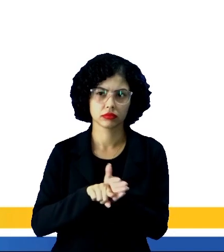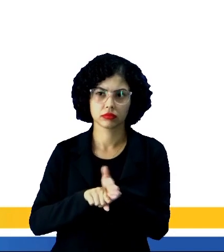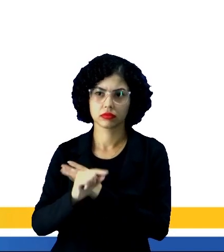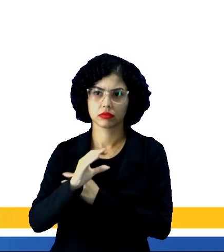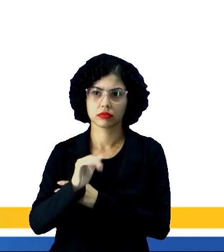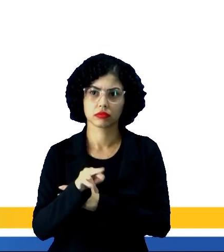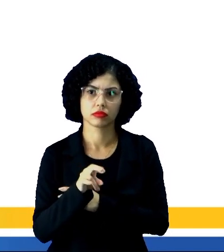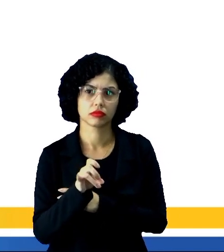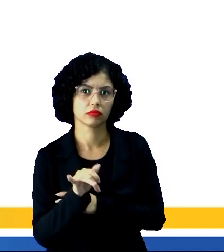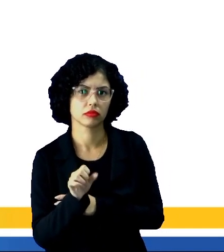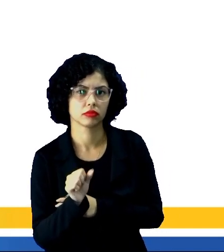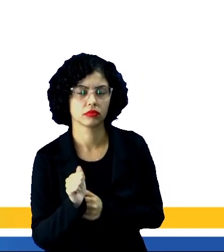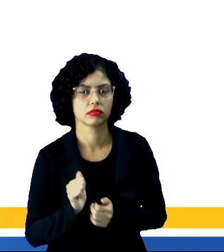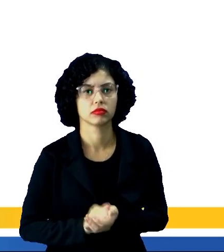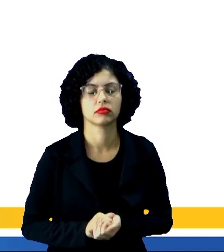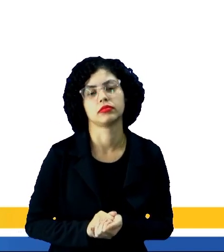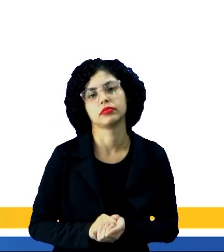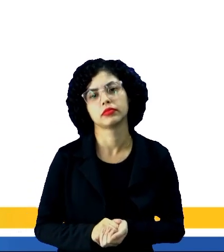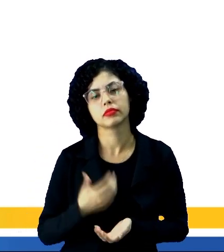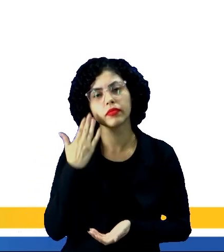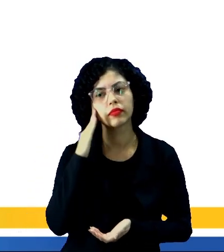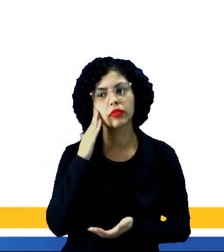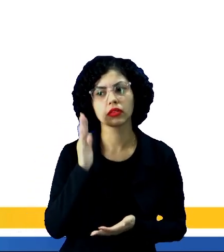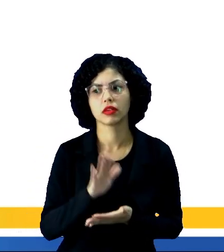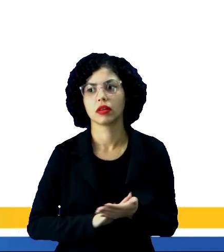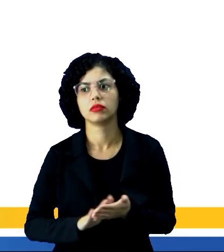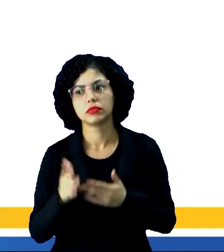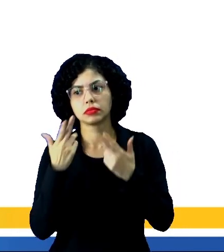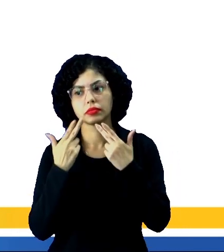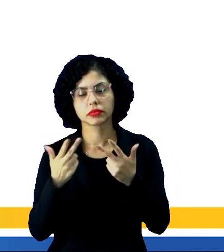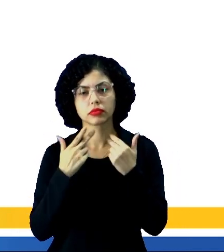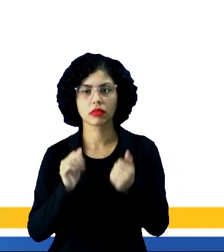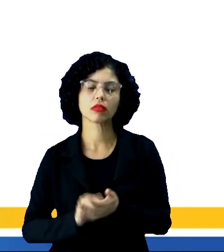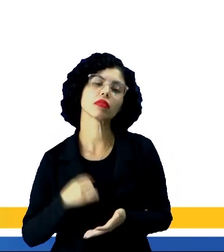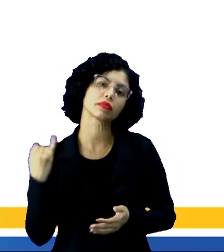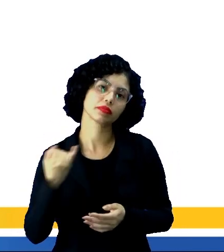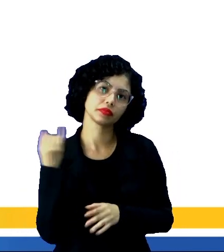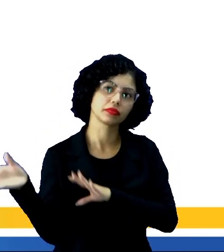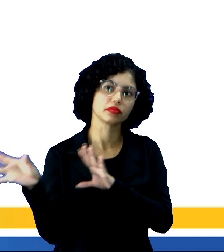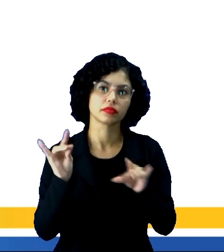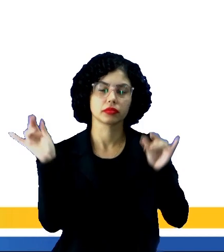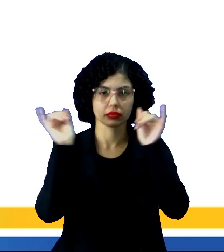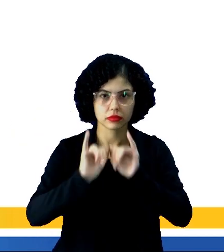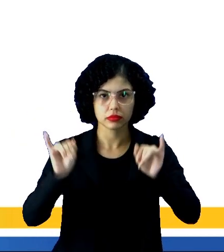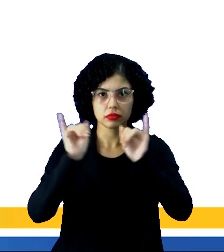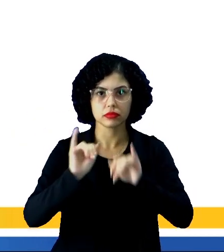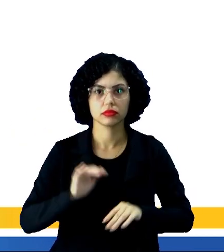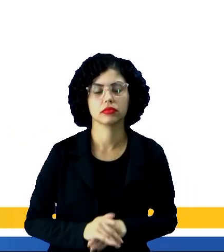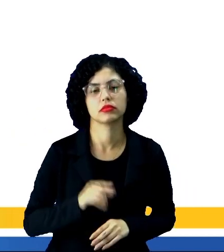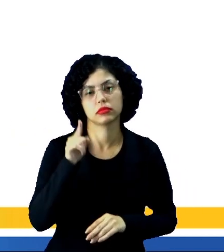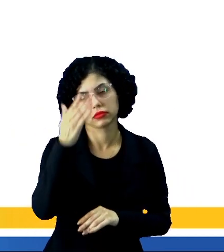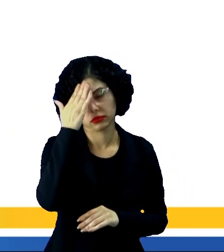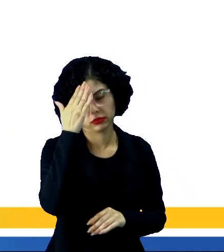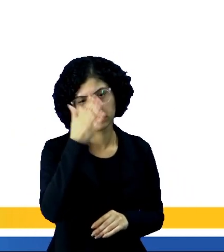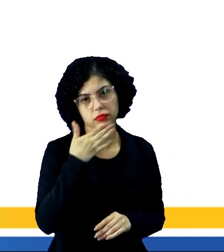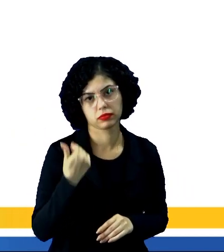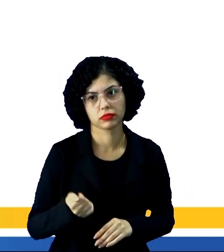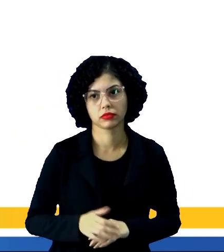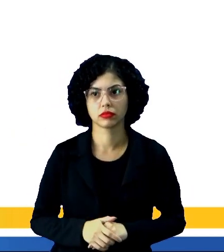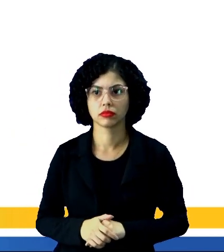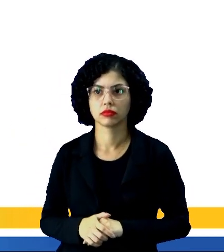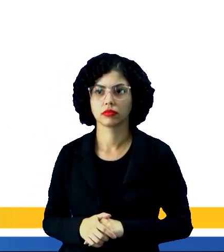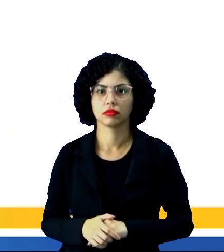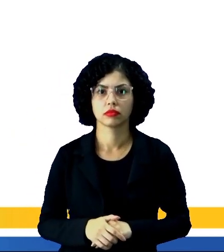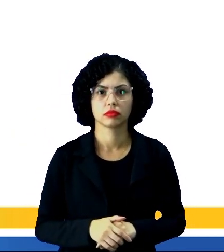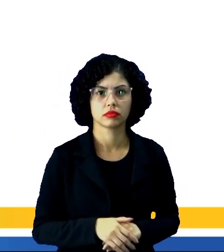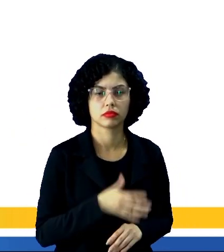Camarões, pesquisa um pouco sobre o que você não entendeu na notícia. É importante você buscar informações para você entender melhor, para você